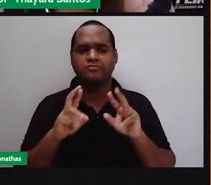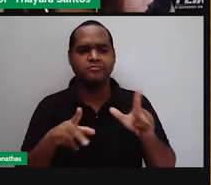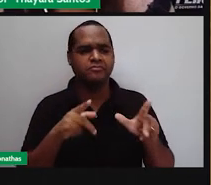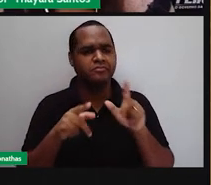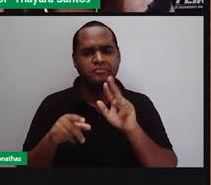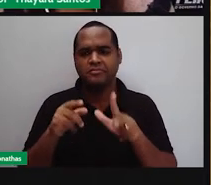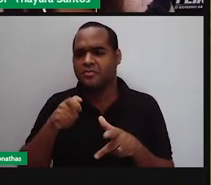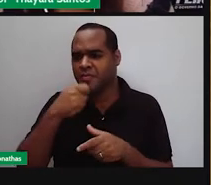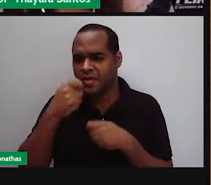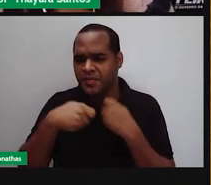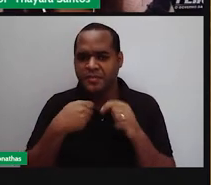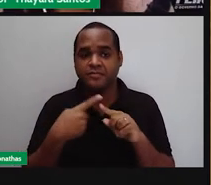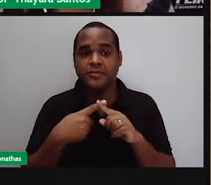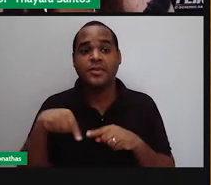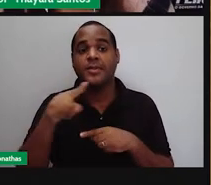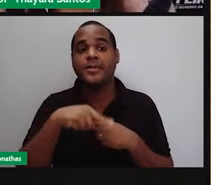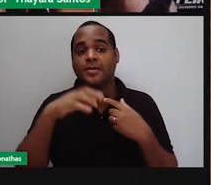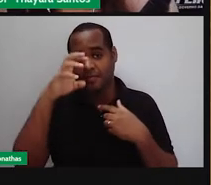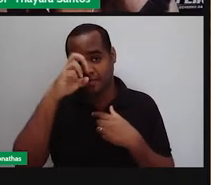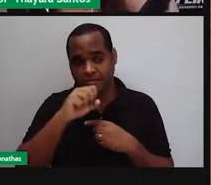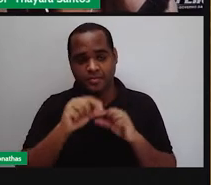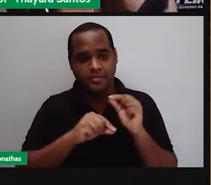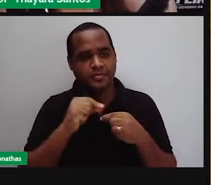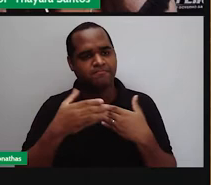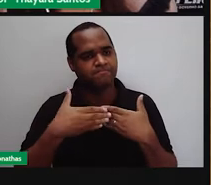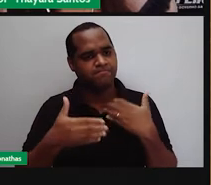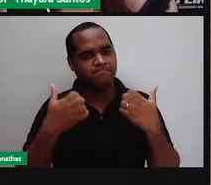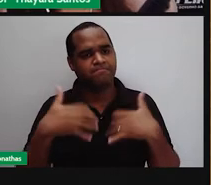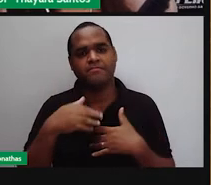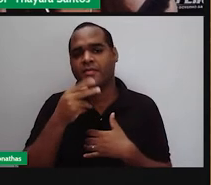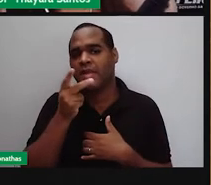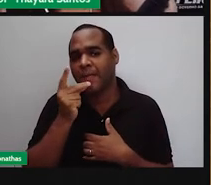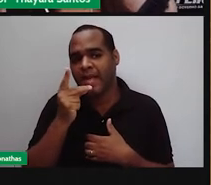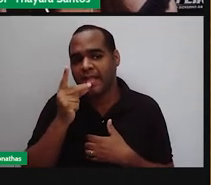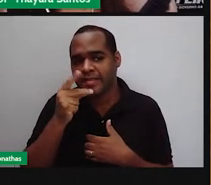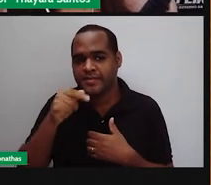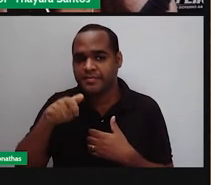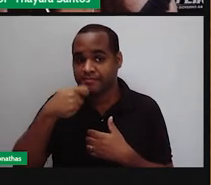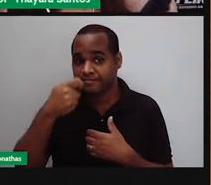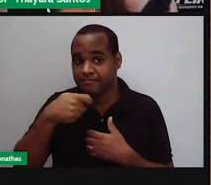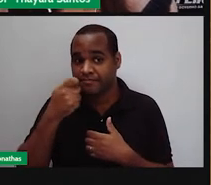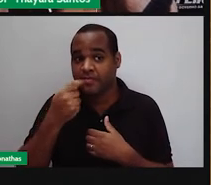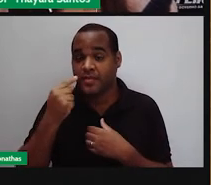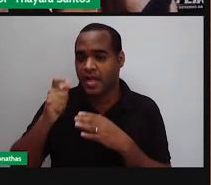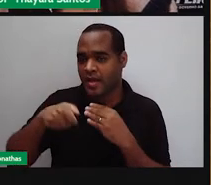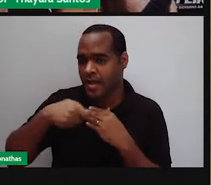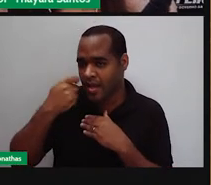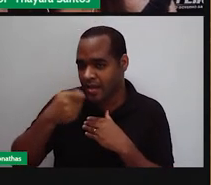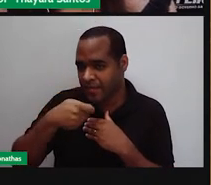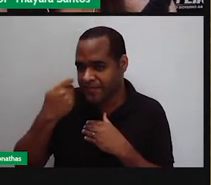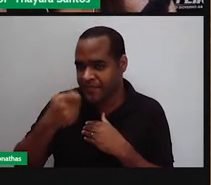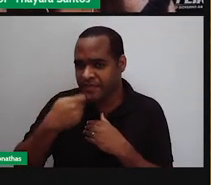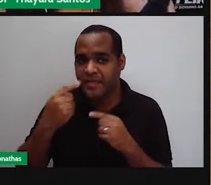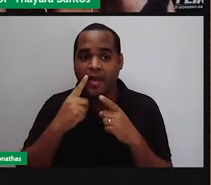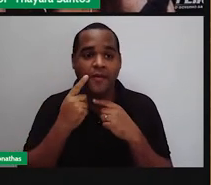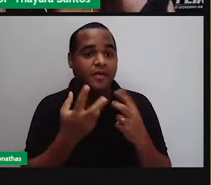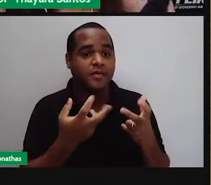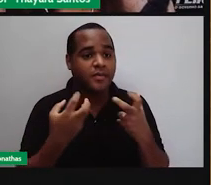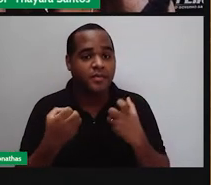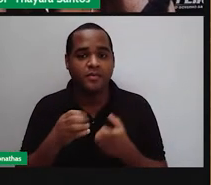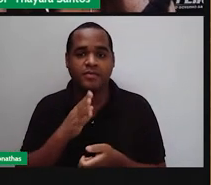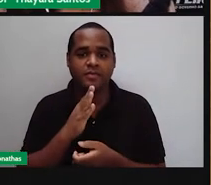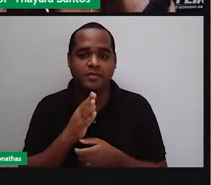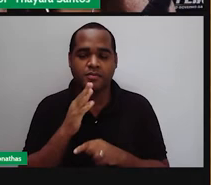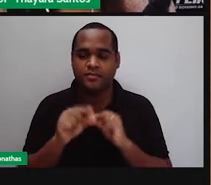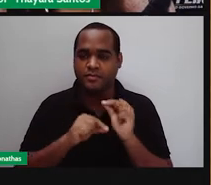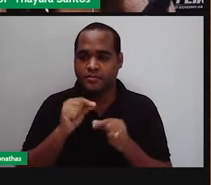sabores diferentes? Tudo isso acontece graças ao paladar. O sentido do paladar nos permite identificar